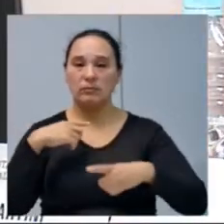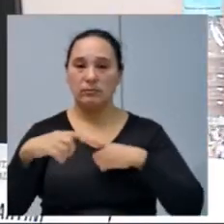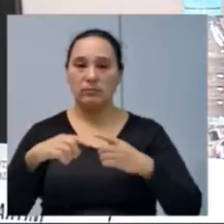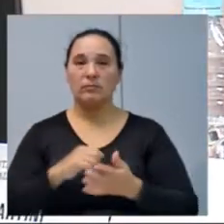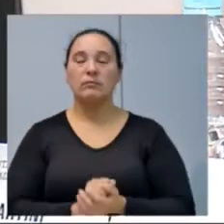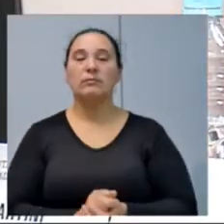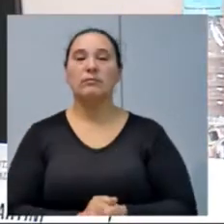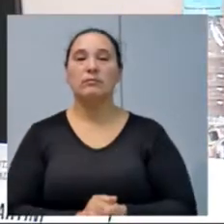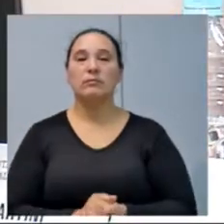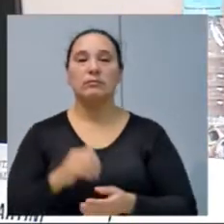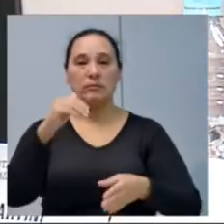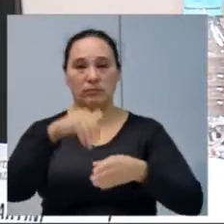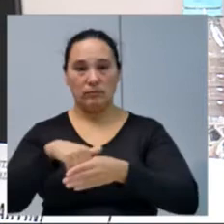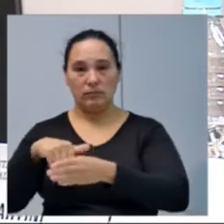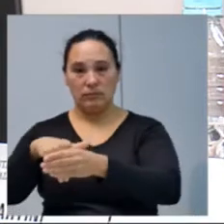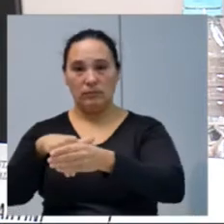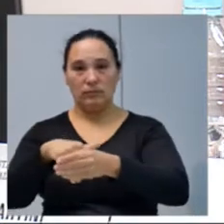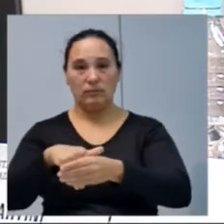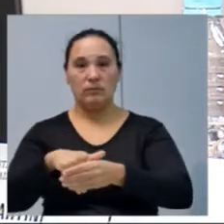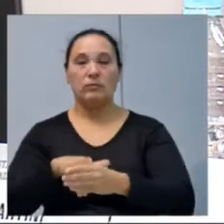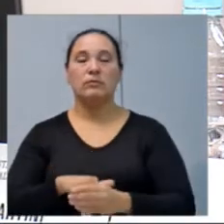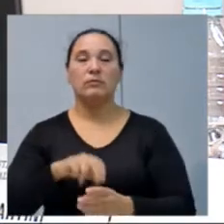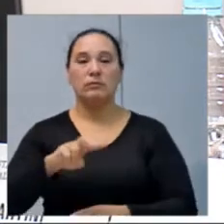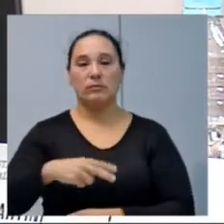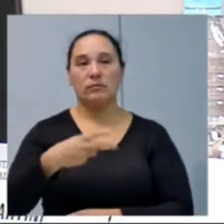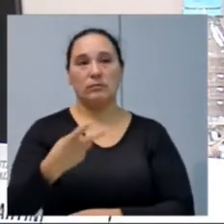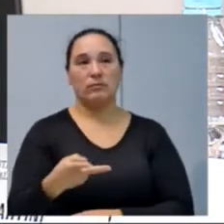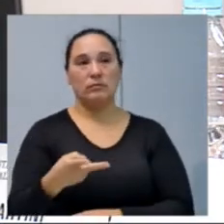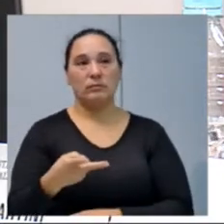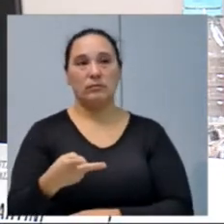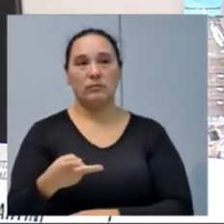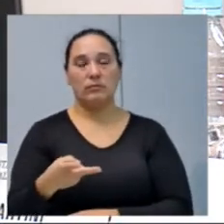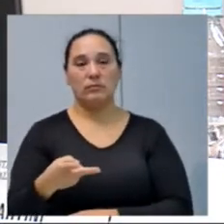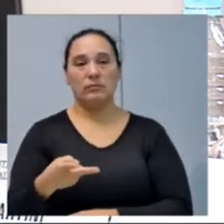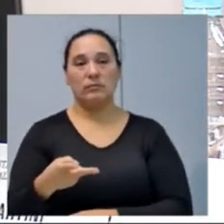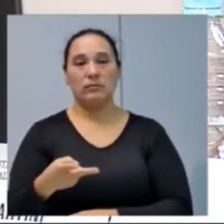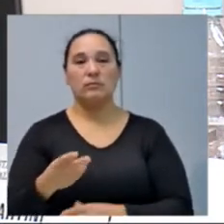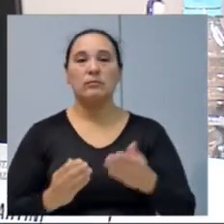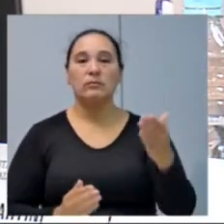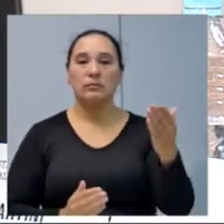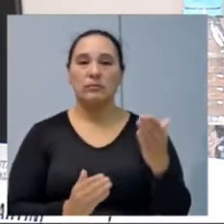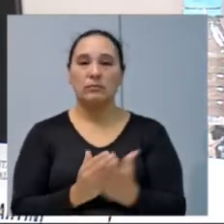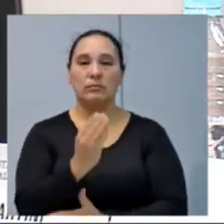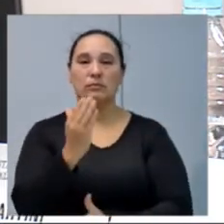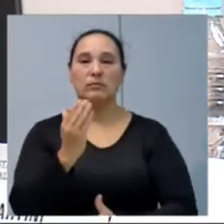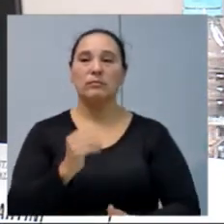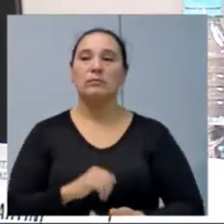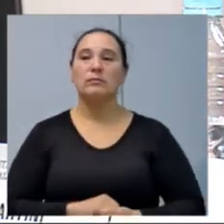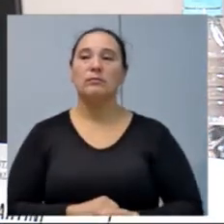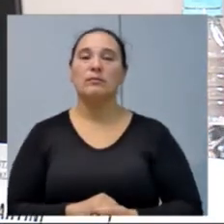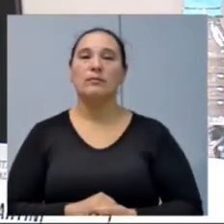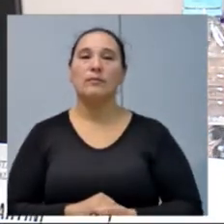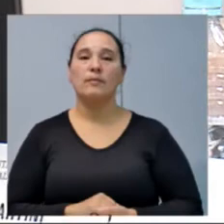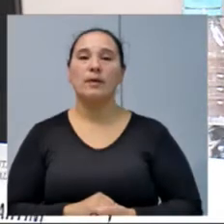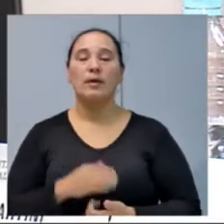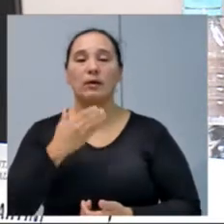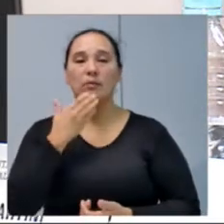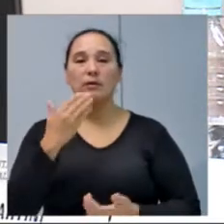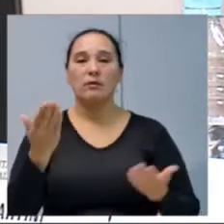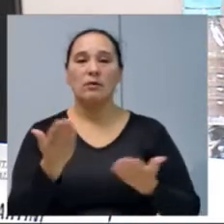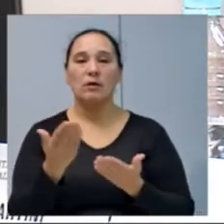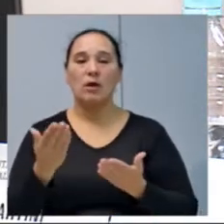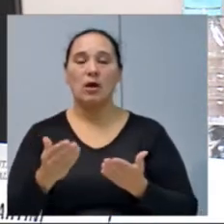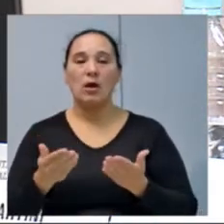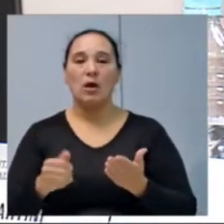em votação. Os contrários se manifestem, provado por unanimidade. Solicito agora